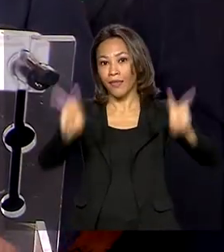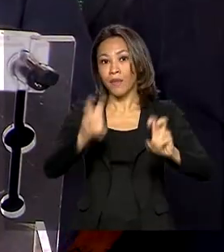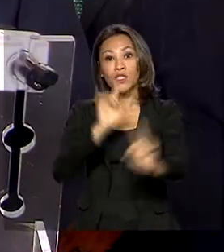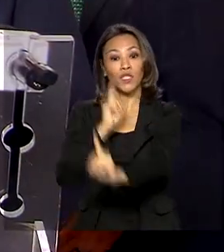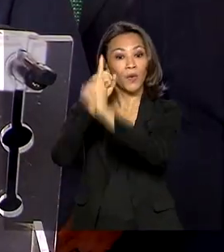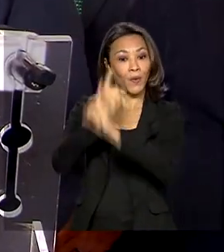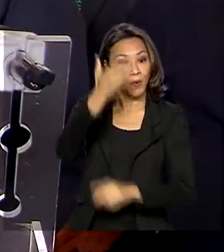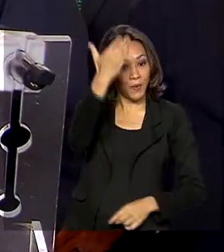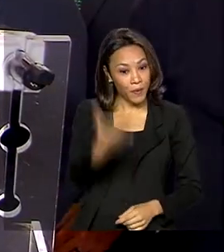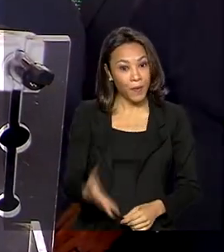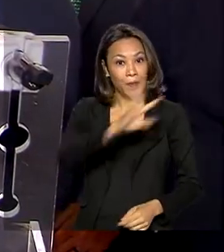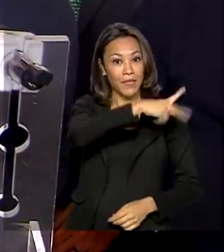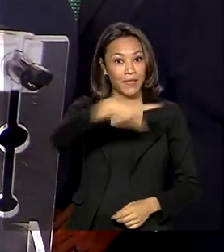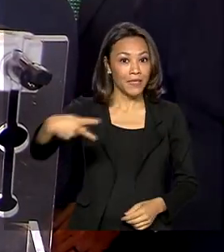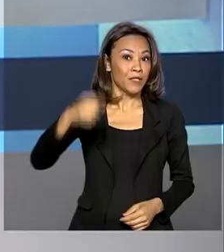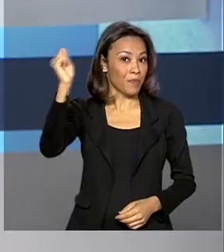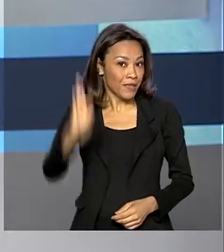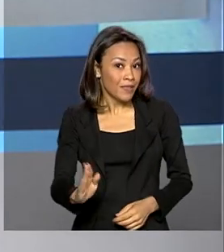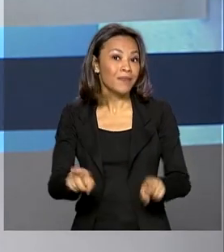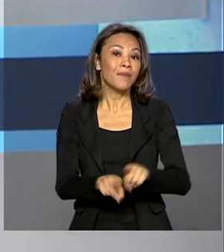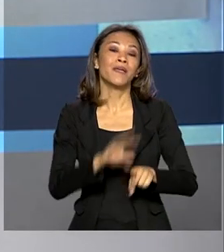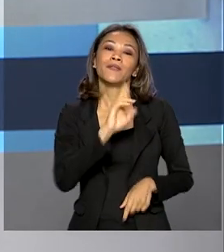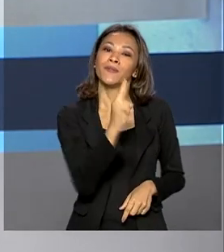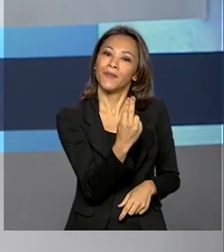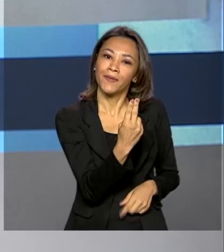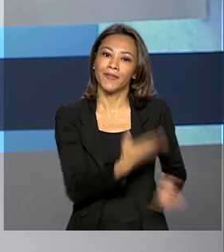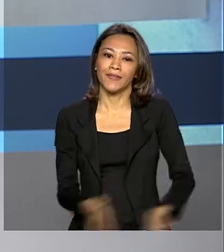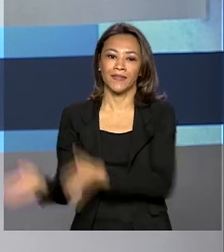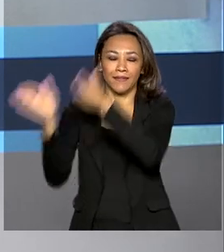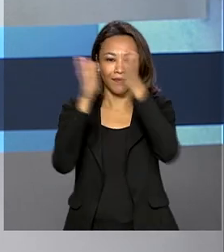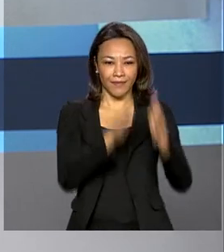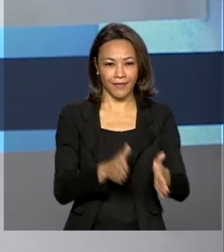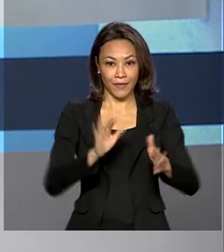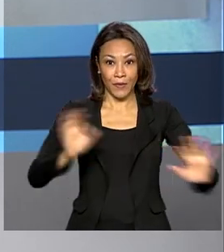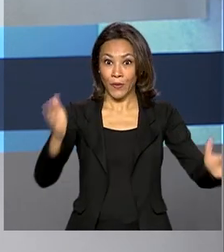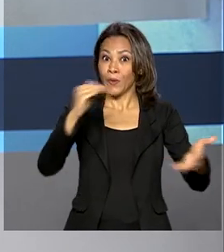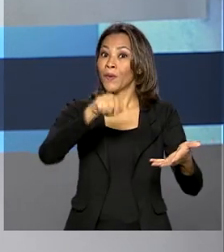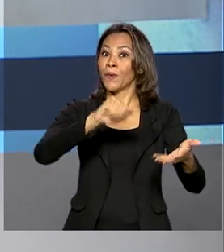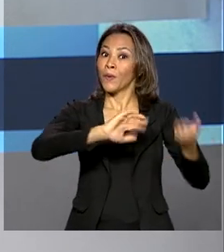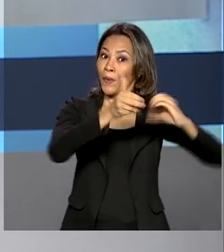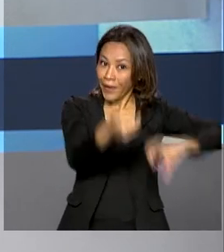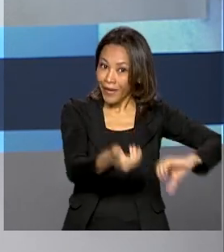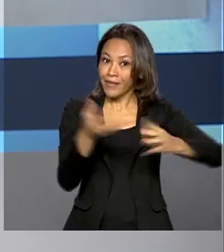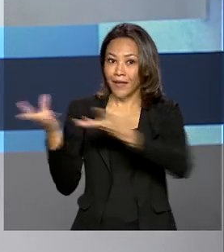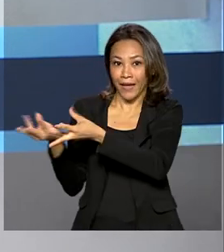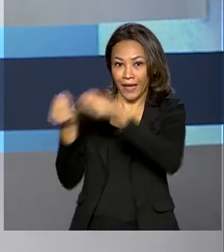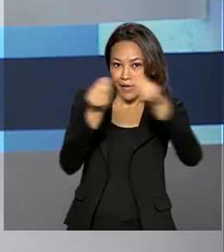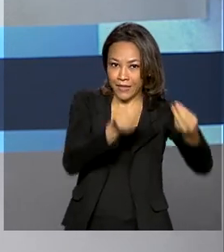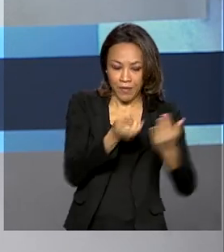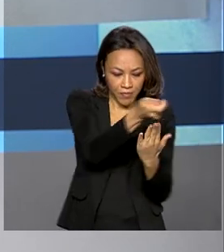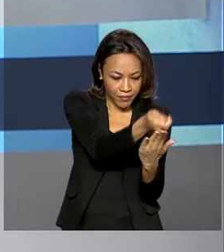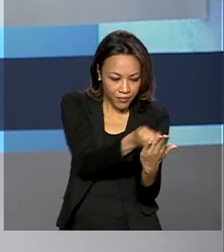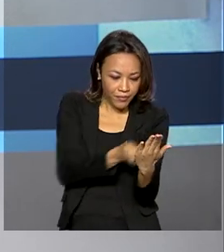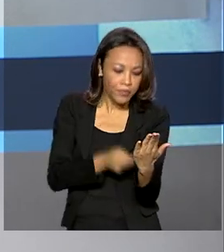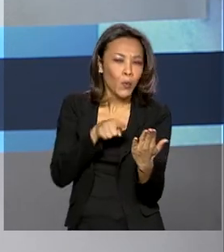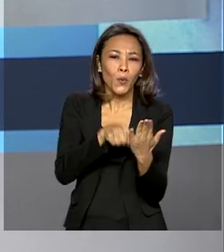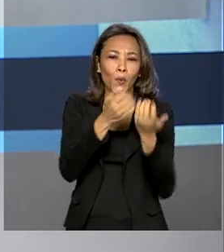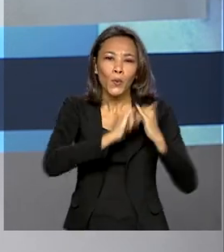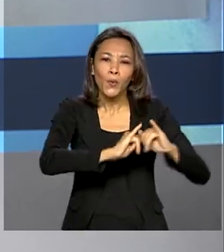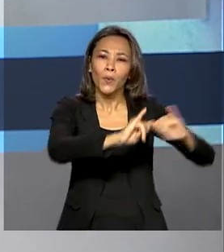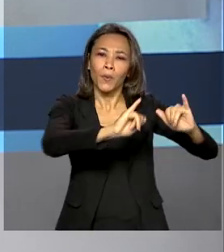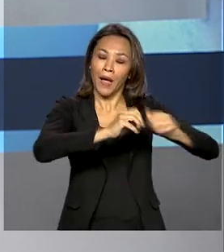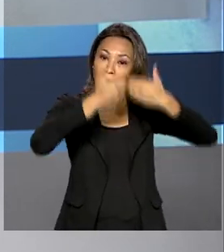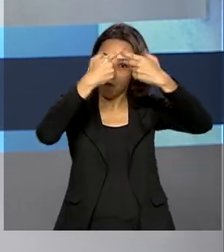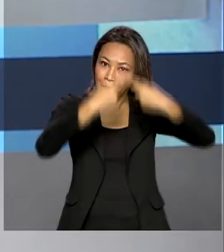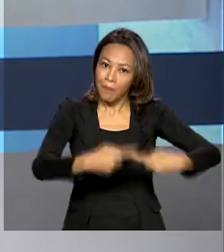os presidentes do Brasil e Uruguai. Congresso Nacional recebe mensagem do Poder Executivo na abertura dos trabalhos de